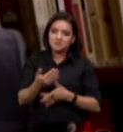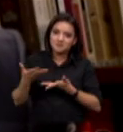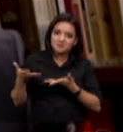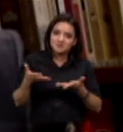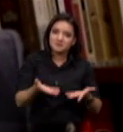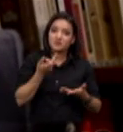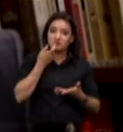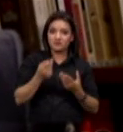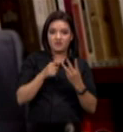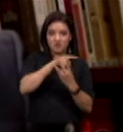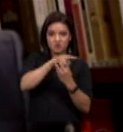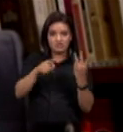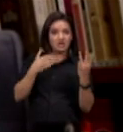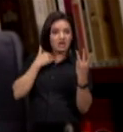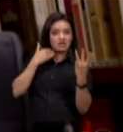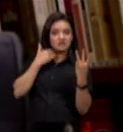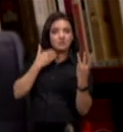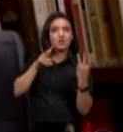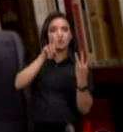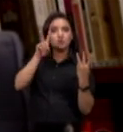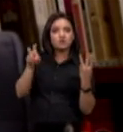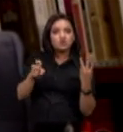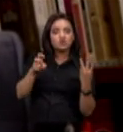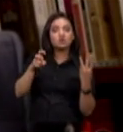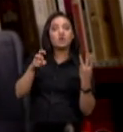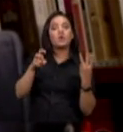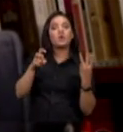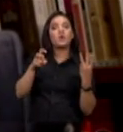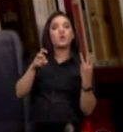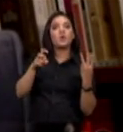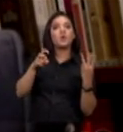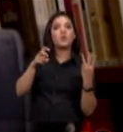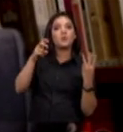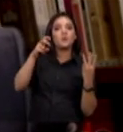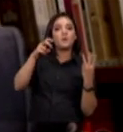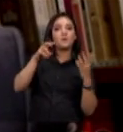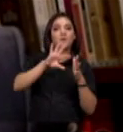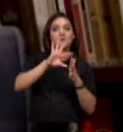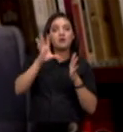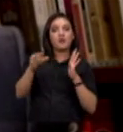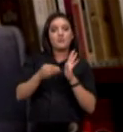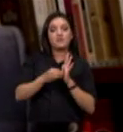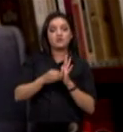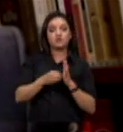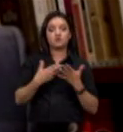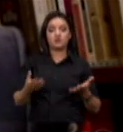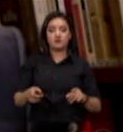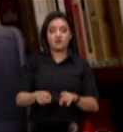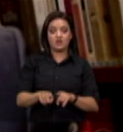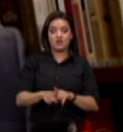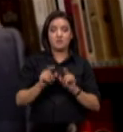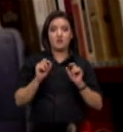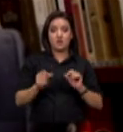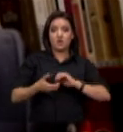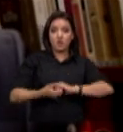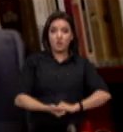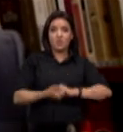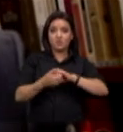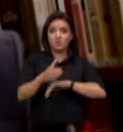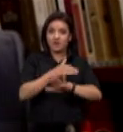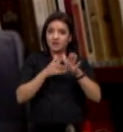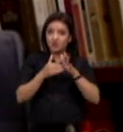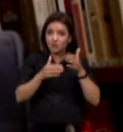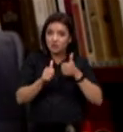bancos em relação a questão da Amazônia e o que estamos fazendo a respeito do tema cumprimento também a todos os que estão nos